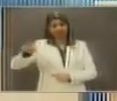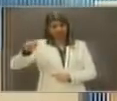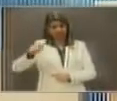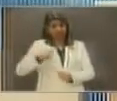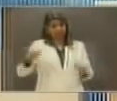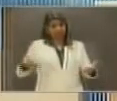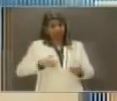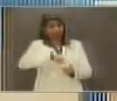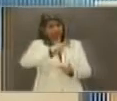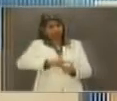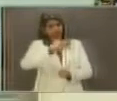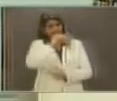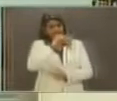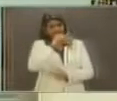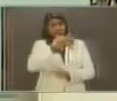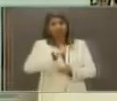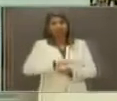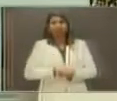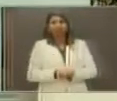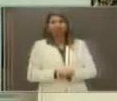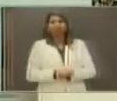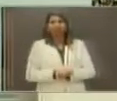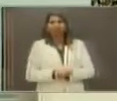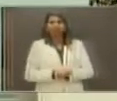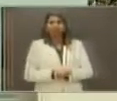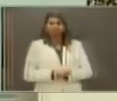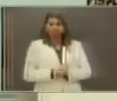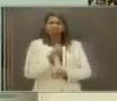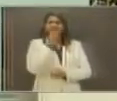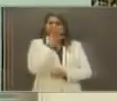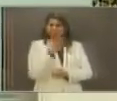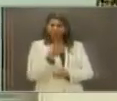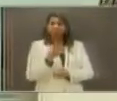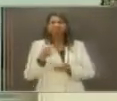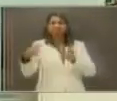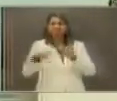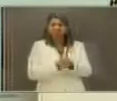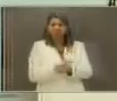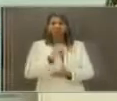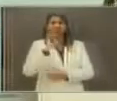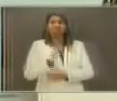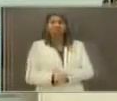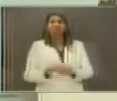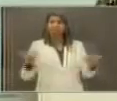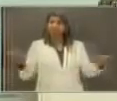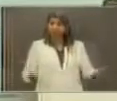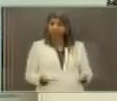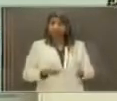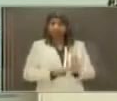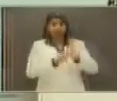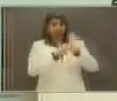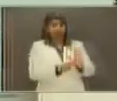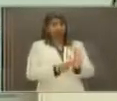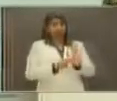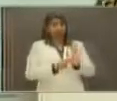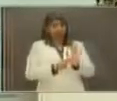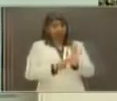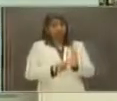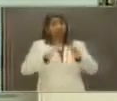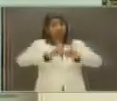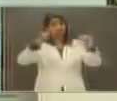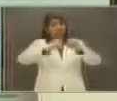o comentário. Boa pergunta, Josval Pereira. E eu gostaria, desde já, de convocar os